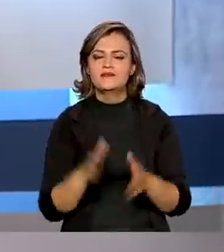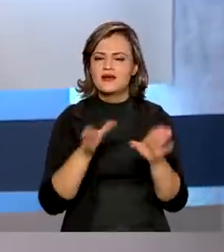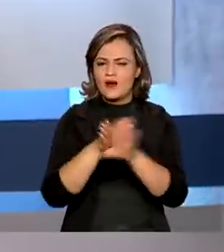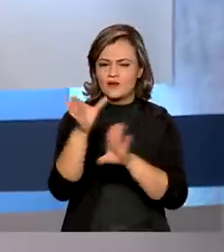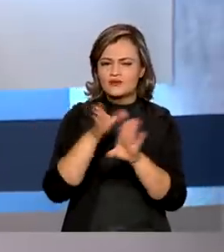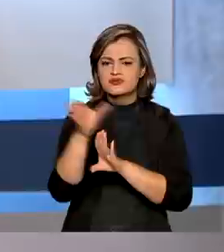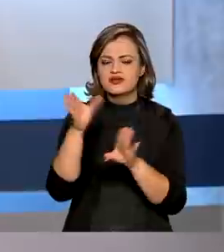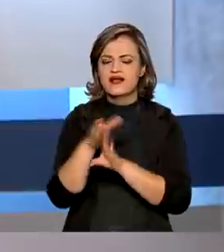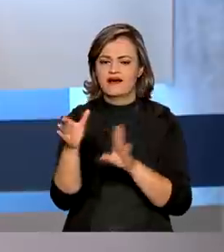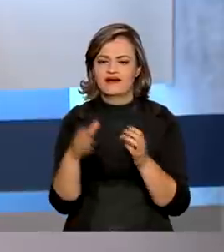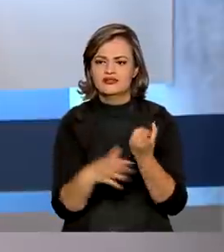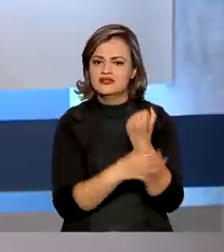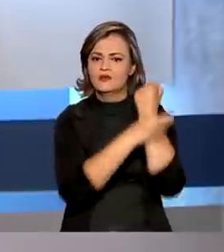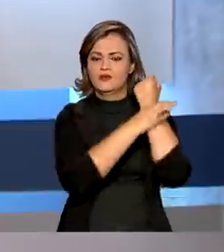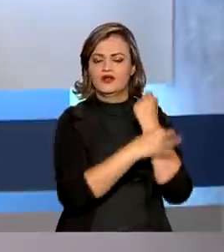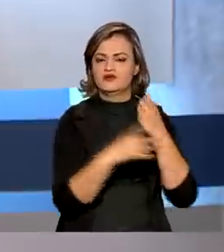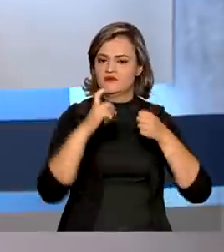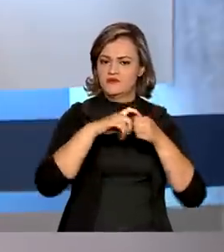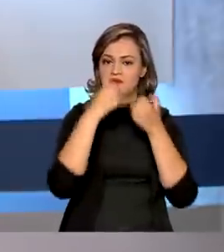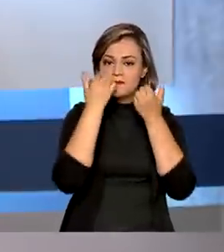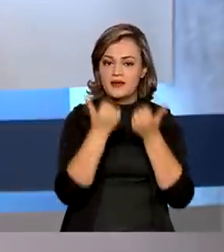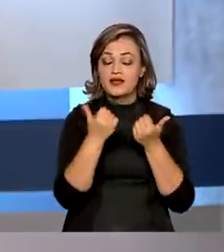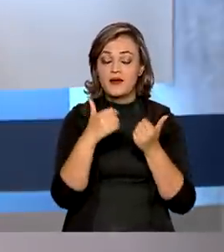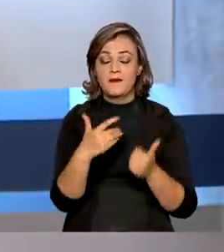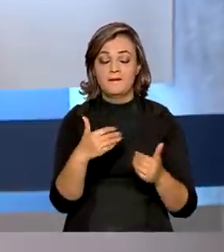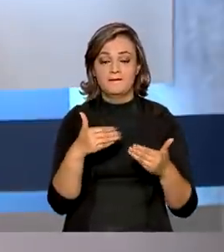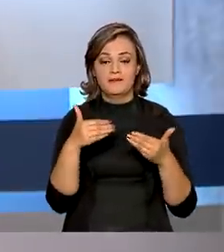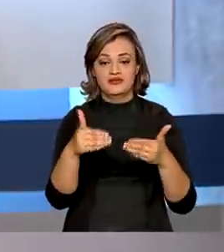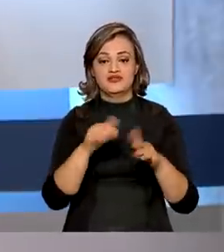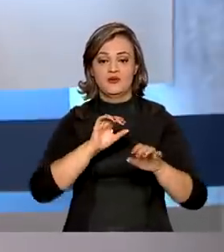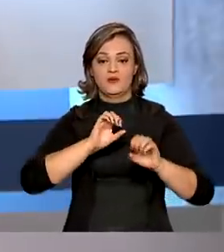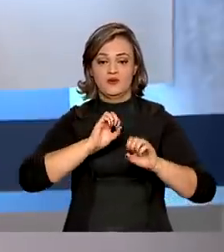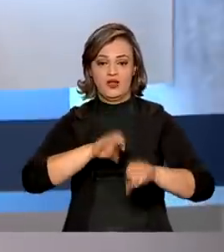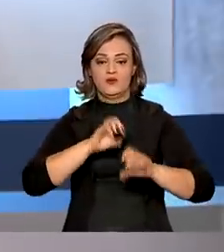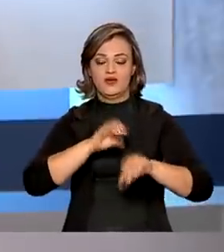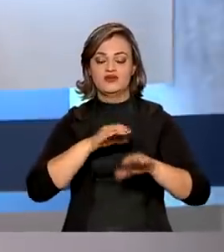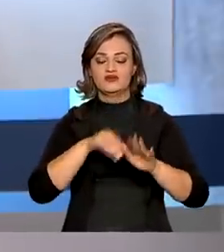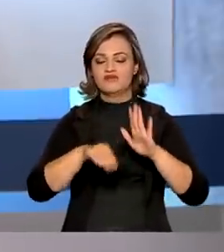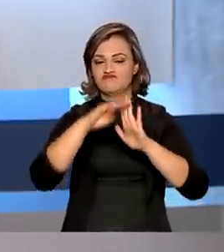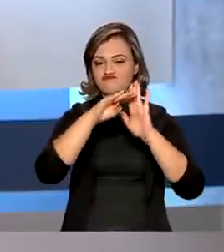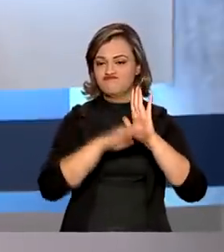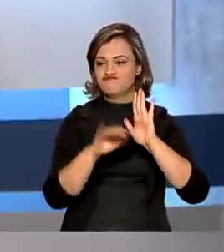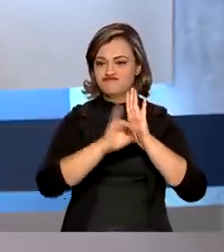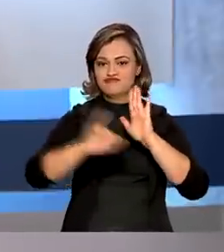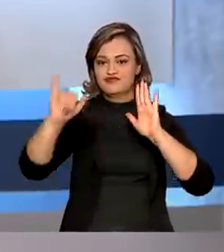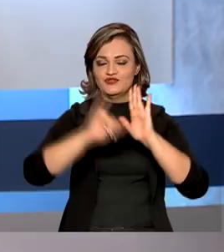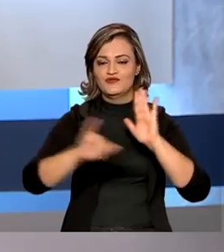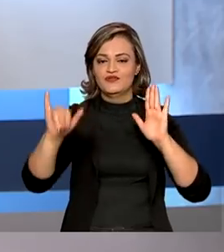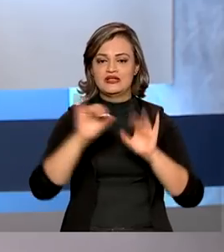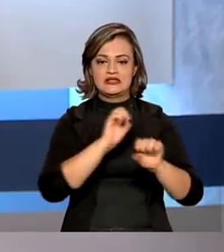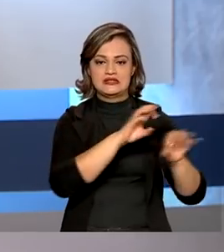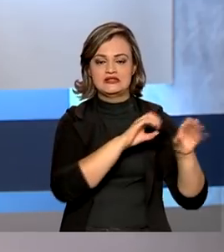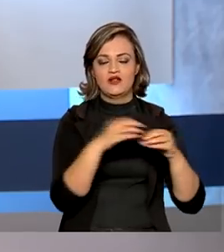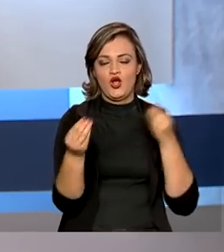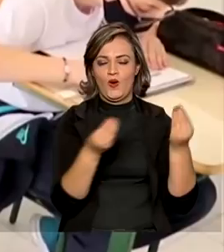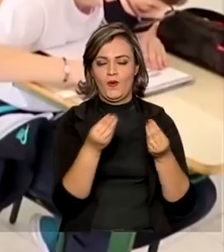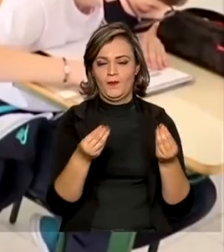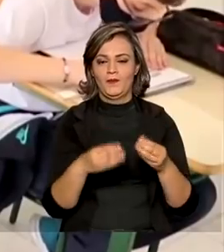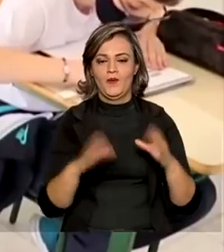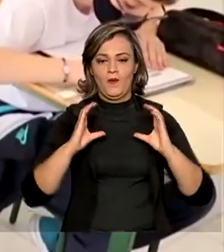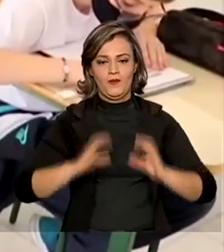orientar e dar segurança a esse retorno, o Ministério da Educação divulgou um guia com dicas voltadas à comunidade escolar.